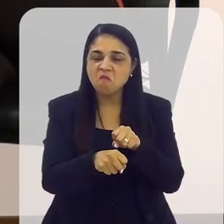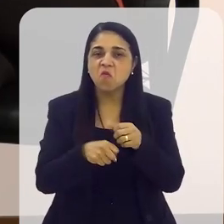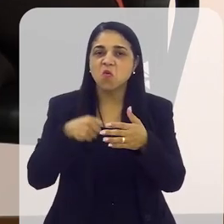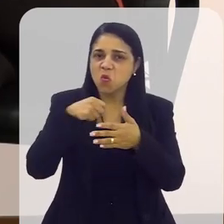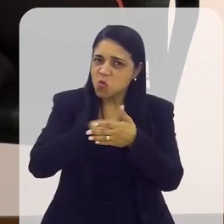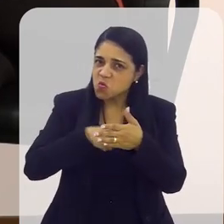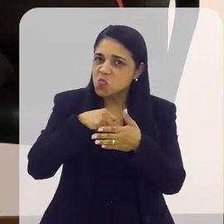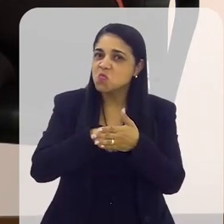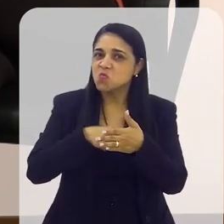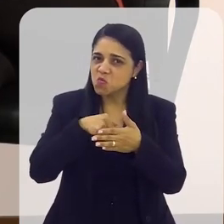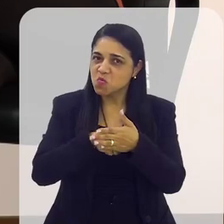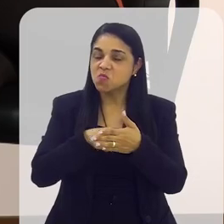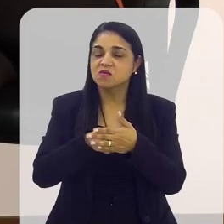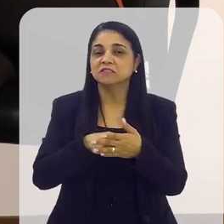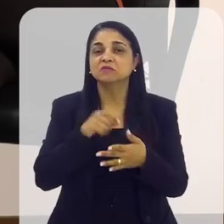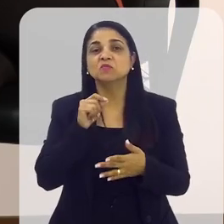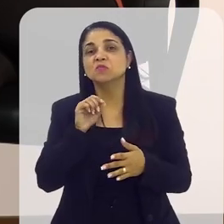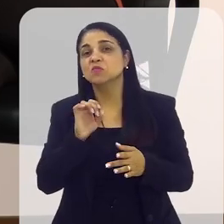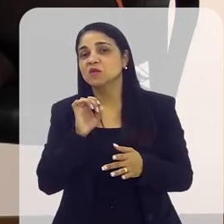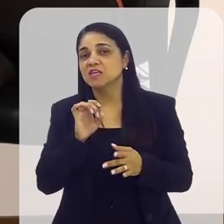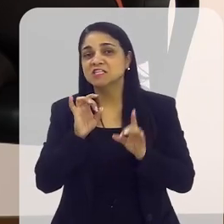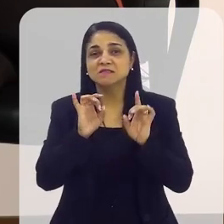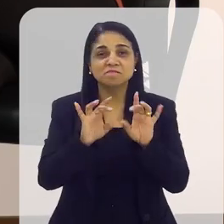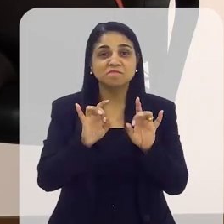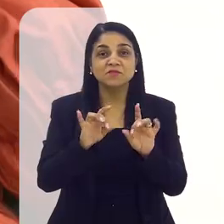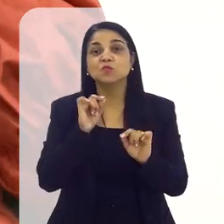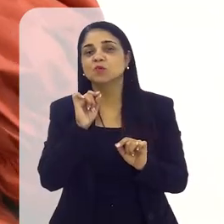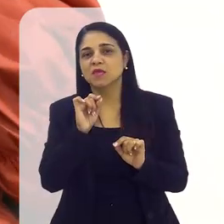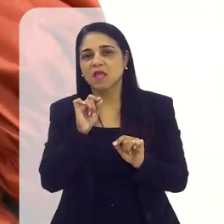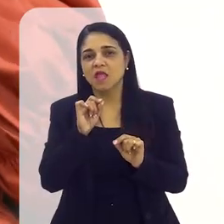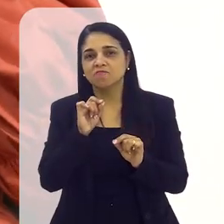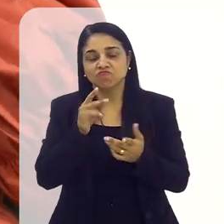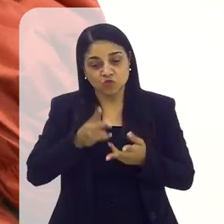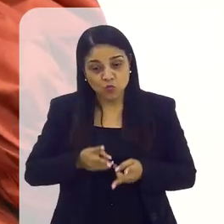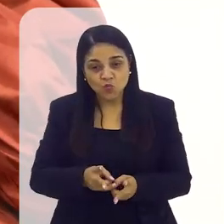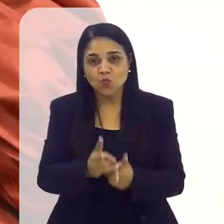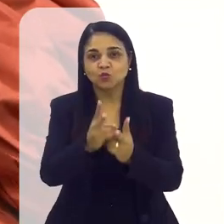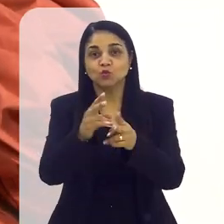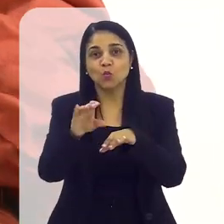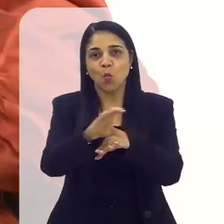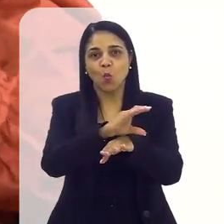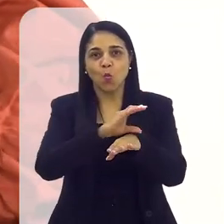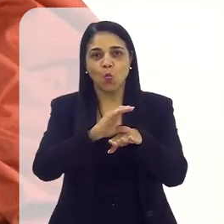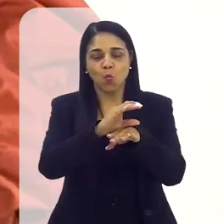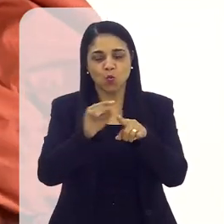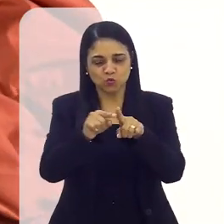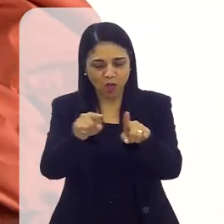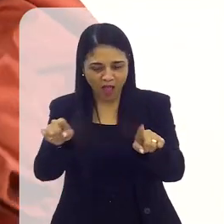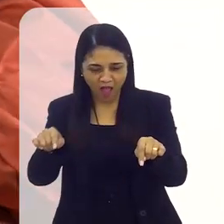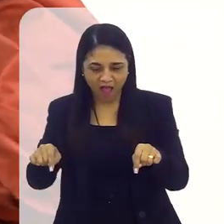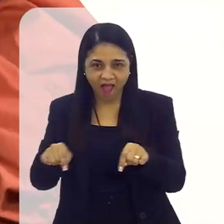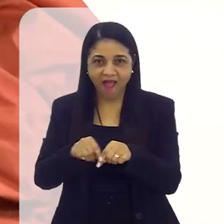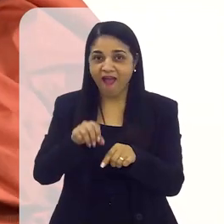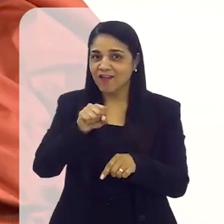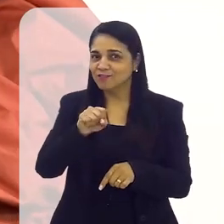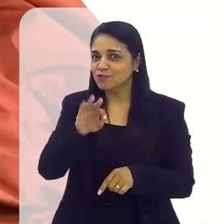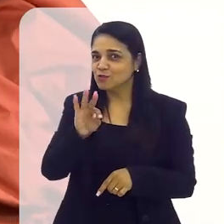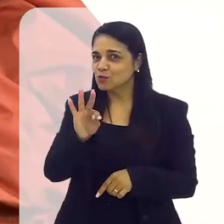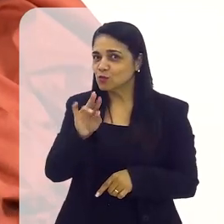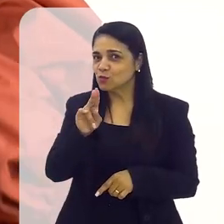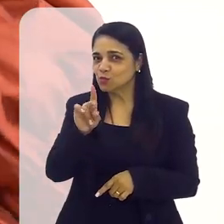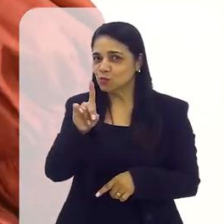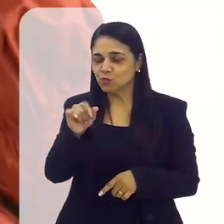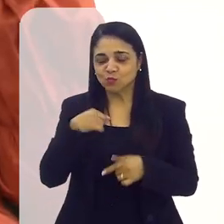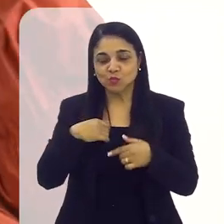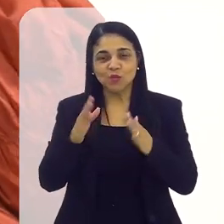e, o mais incrível, dar seguimento àquilo depois de formada. Abrir um espaço, começar a atender em